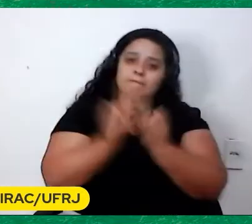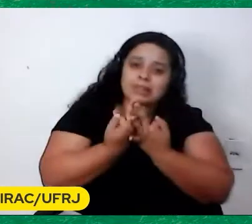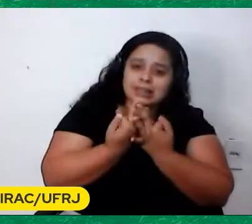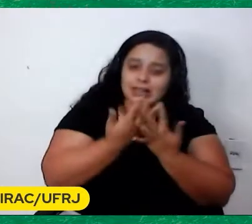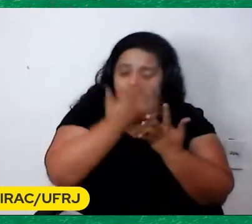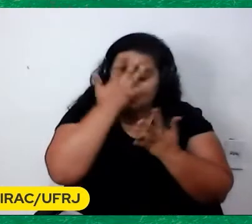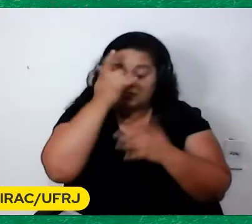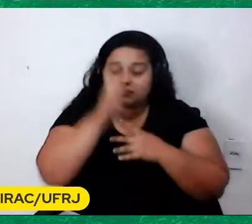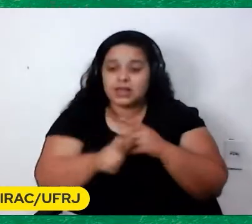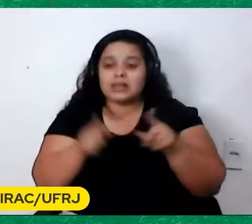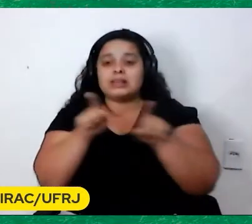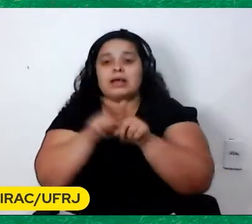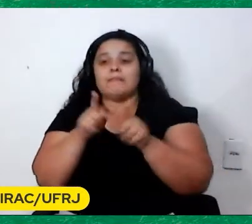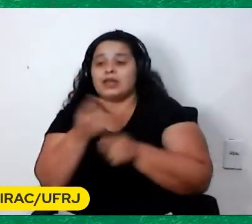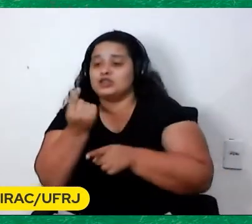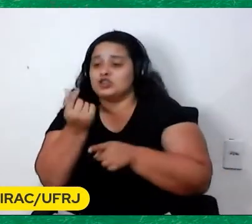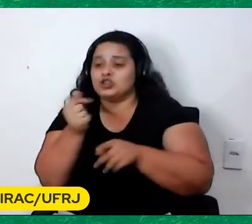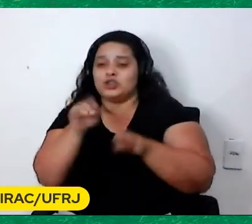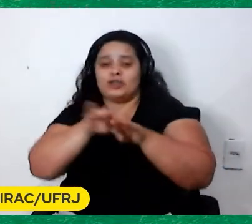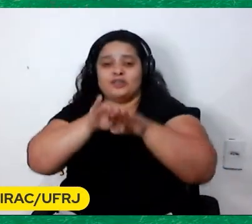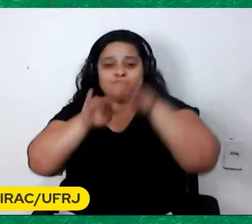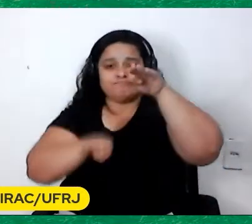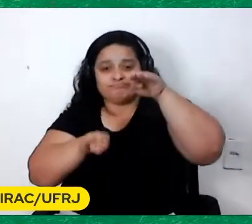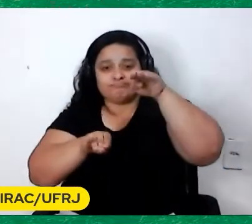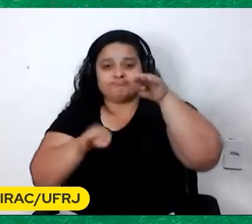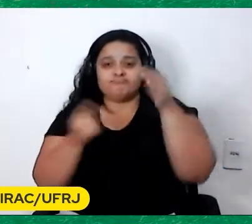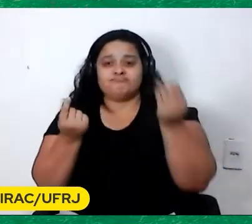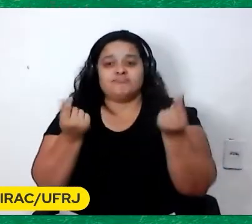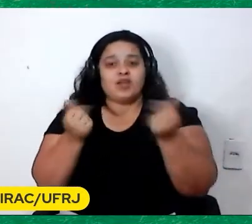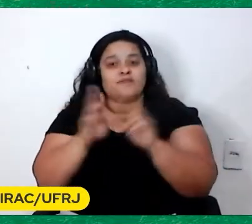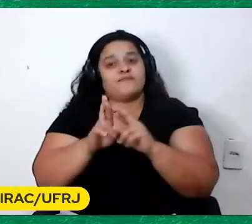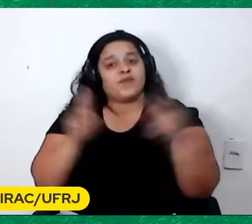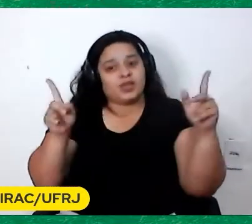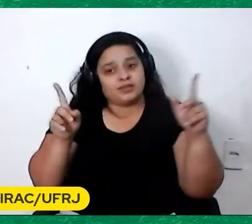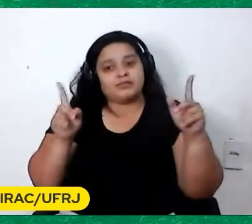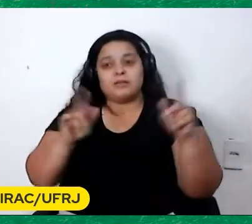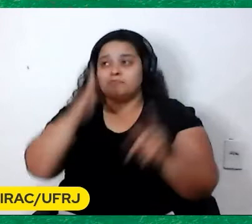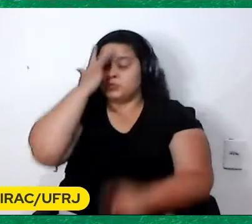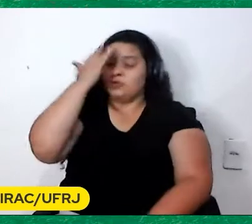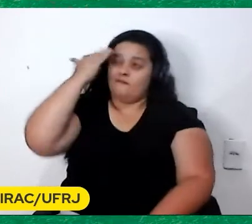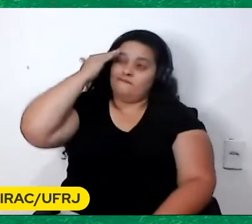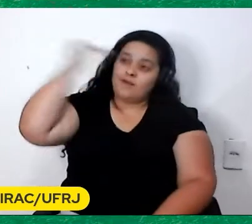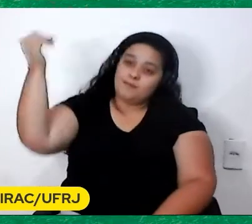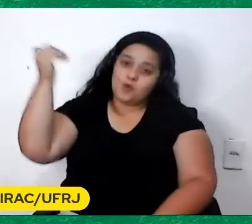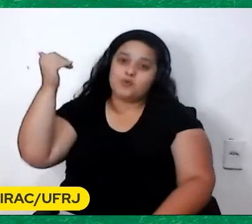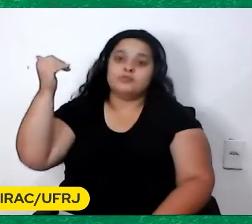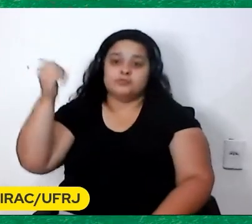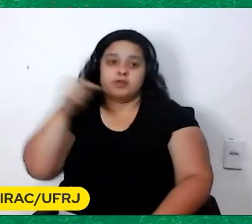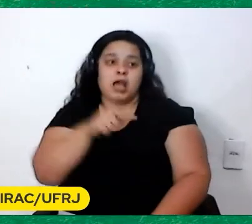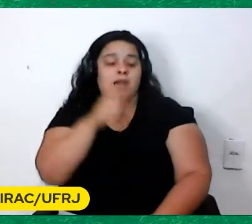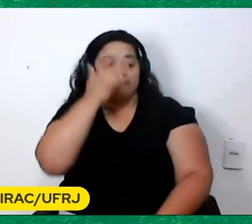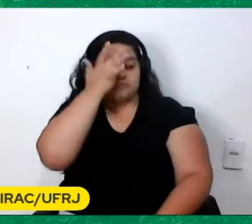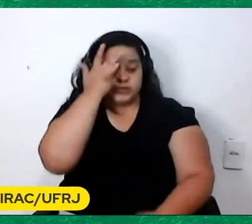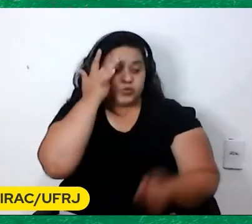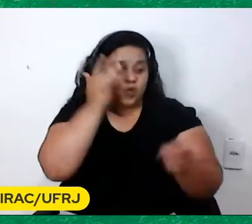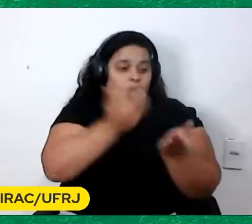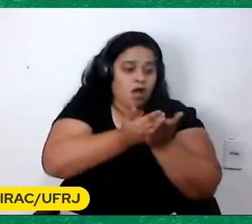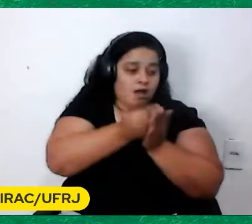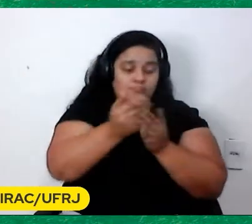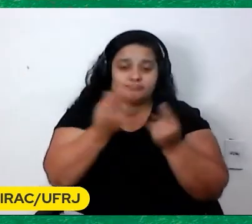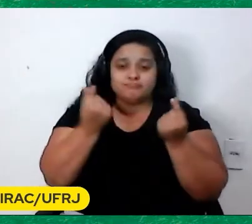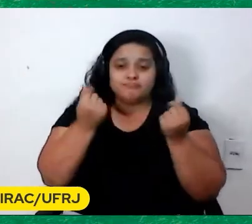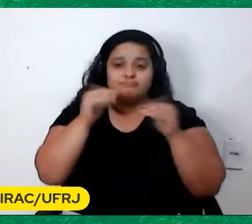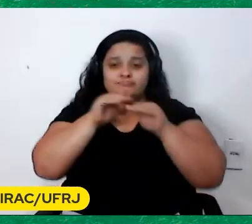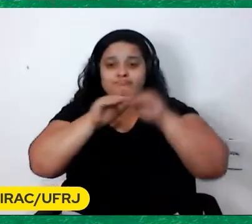padrões de salário Entre o cara famoso E o principiante Enfim Eram